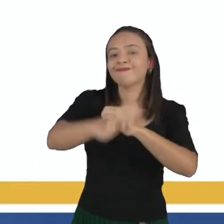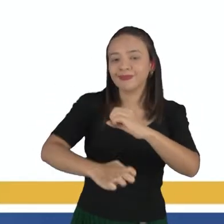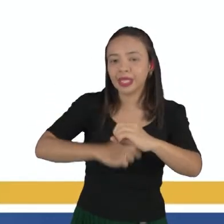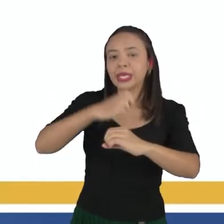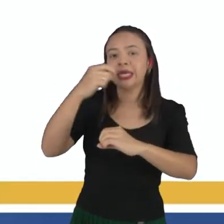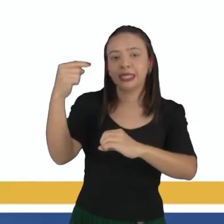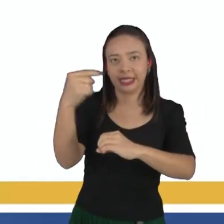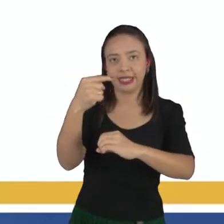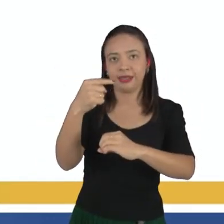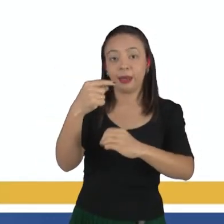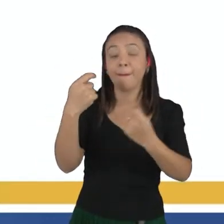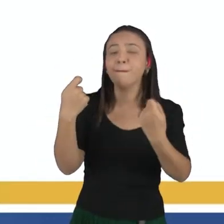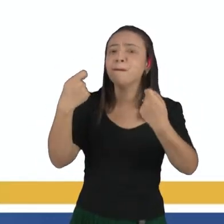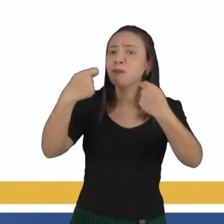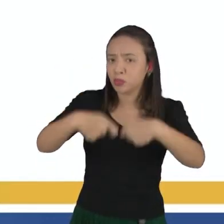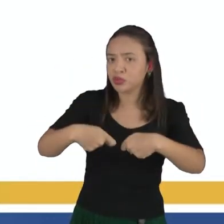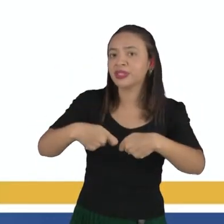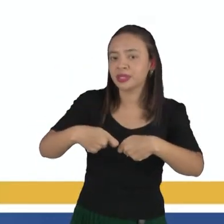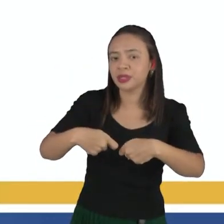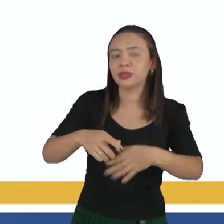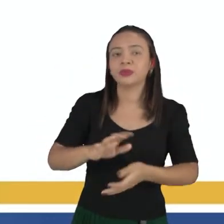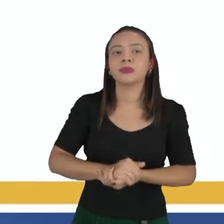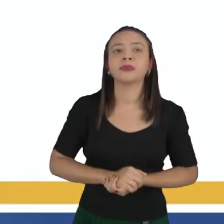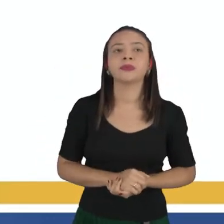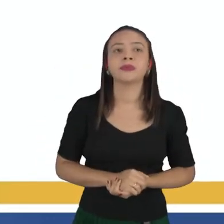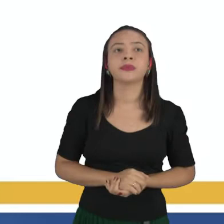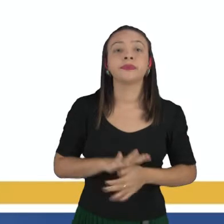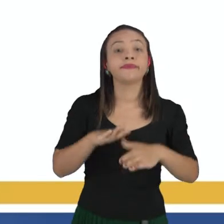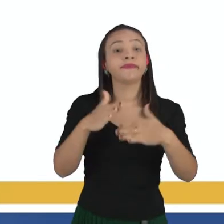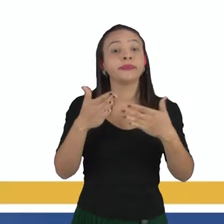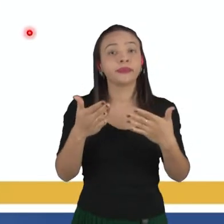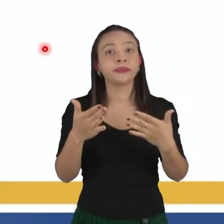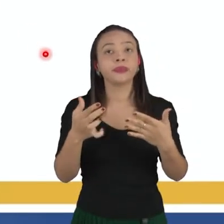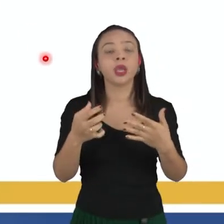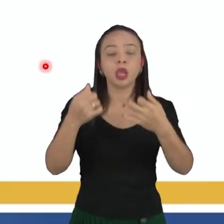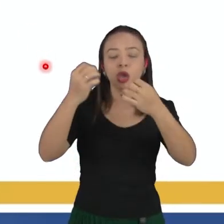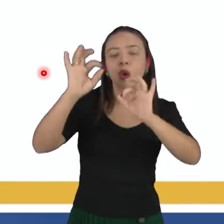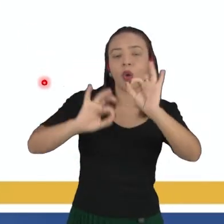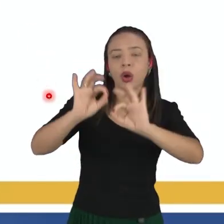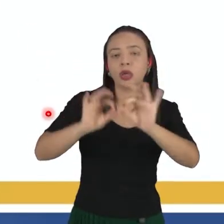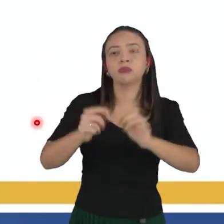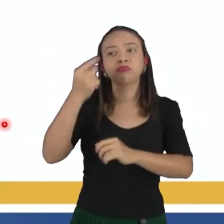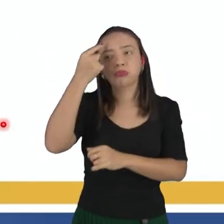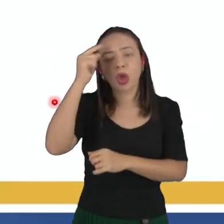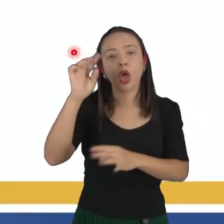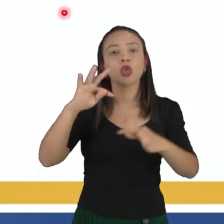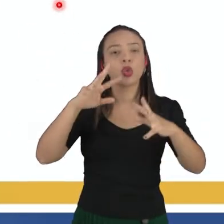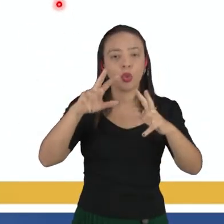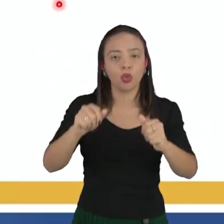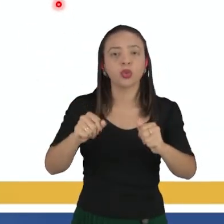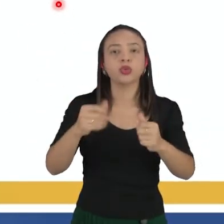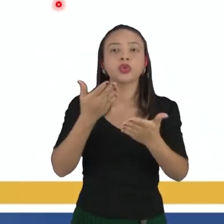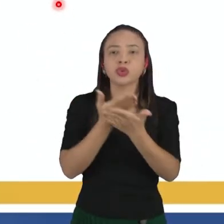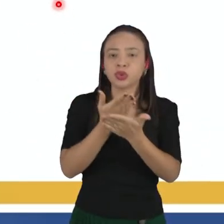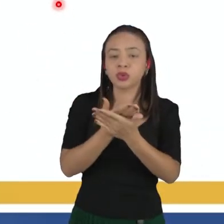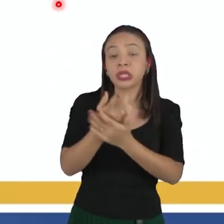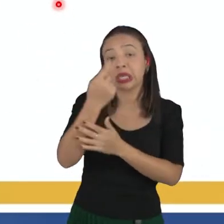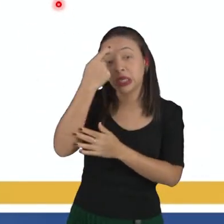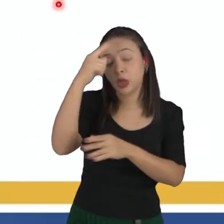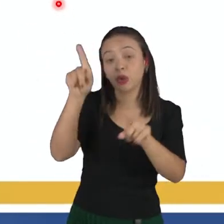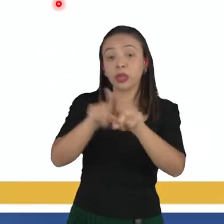em dado tempo. Então foi isso que ele realizou nos seus estudos. Formulou algumas equações